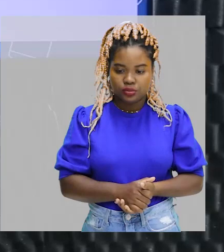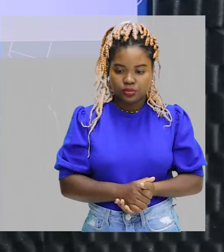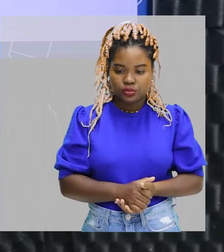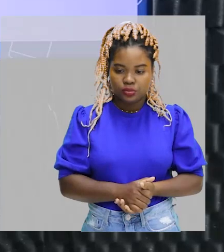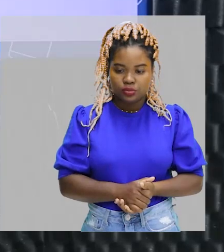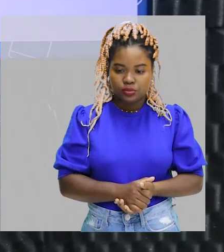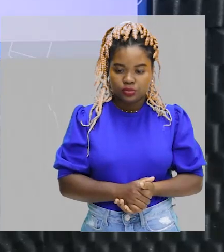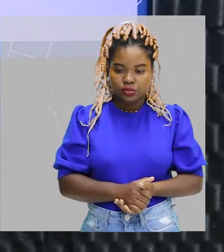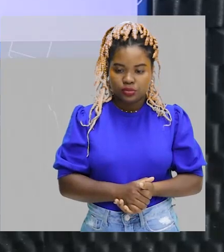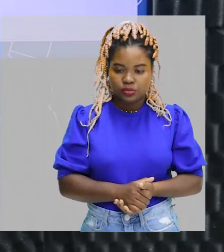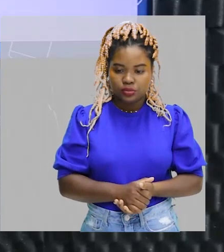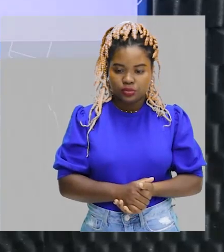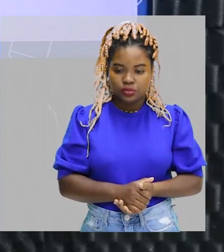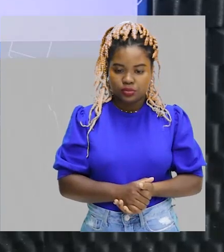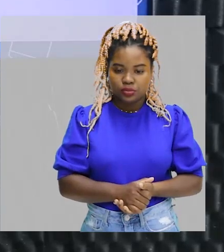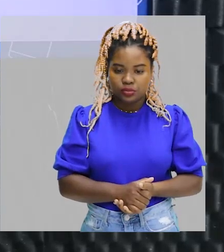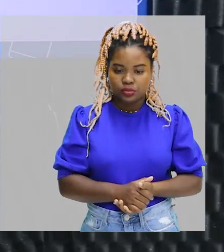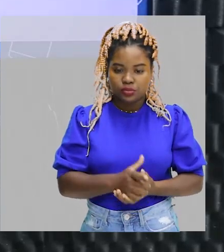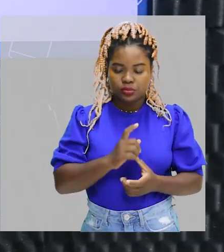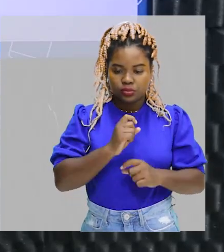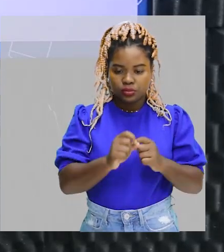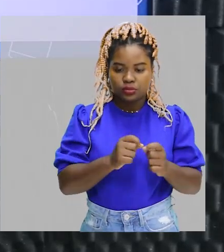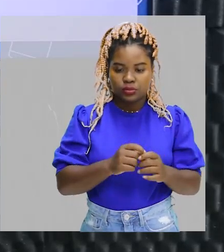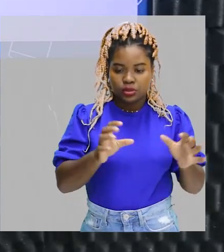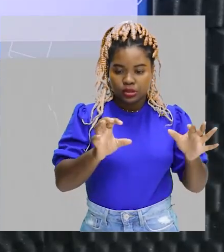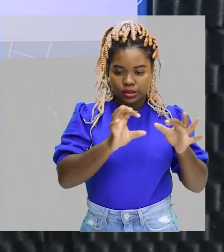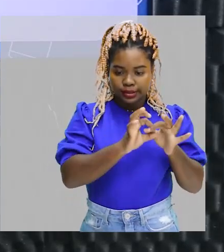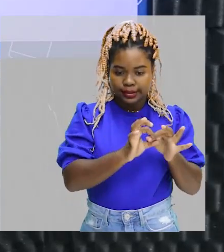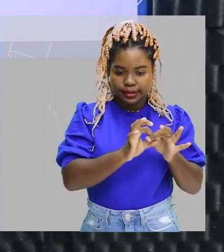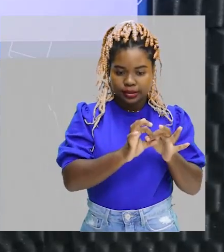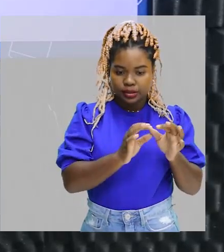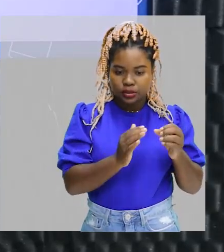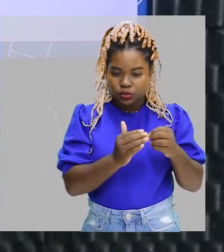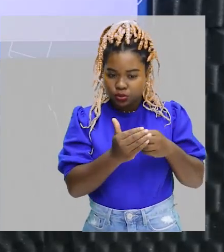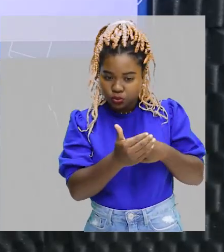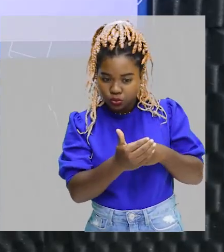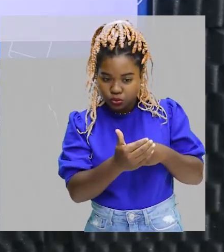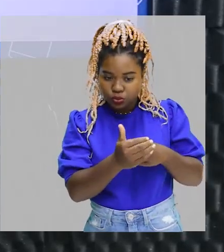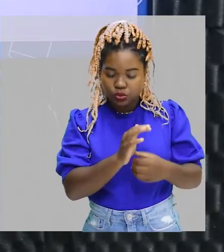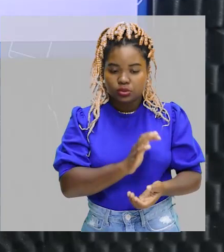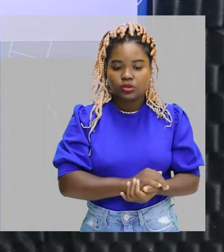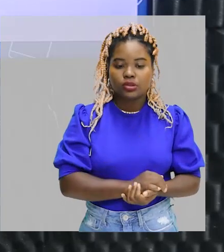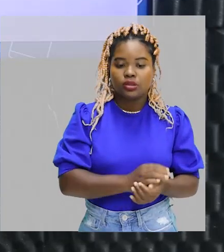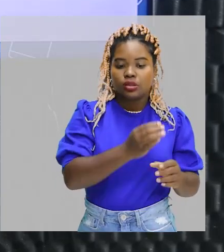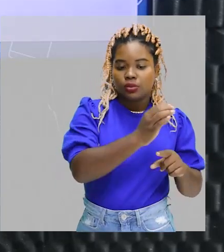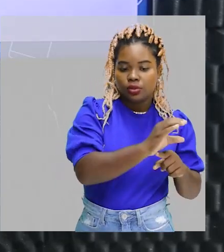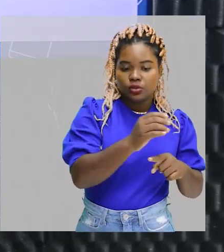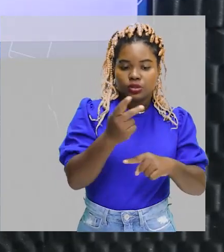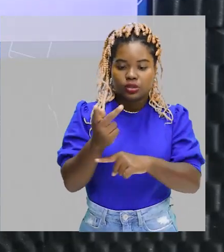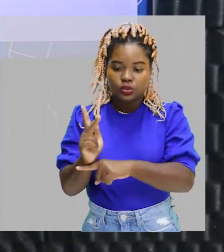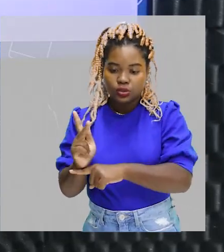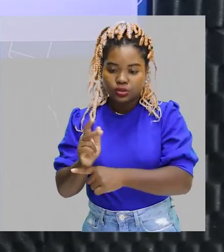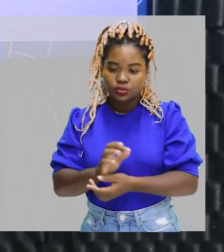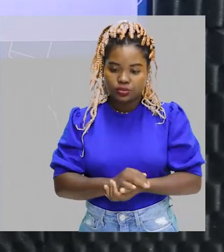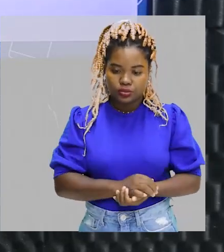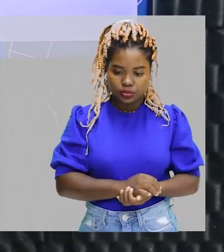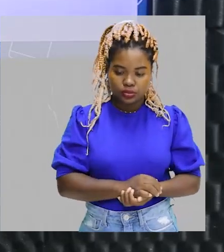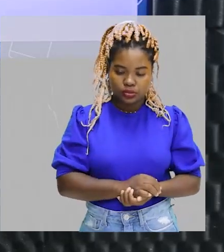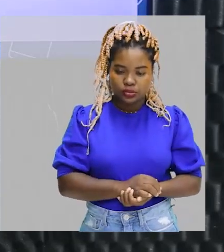omitindo as ligações que existem entre o carbono e o hidrogênio, ok?